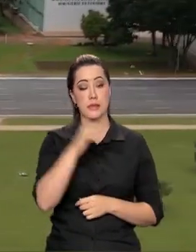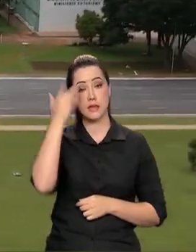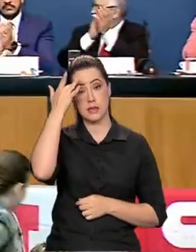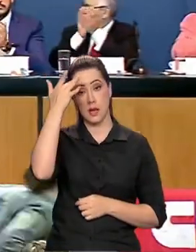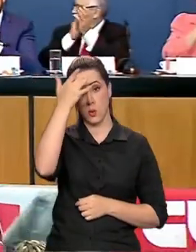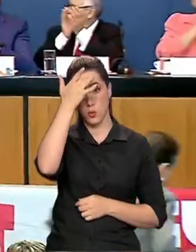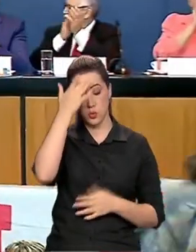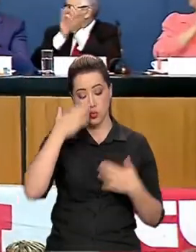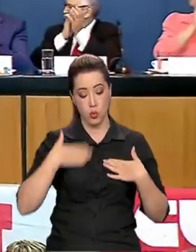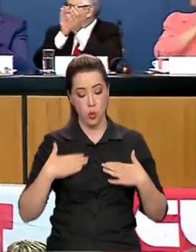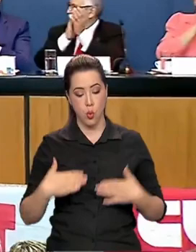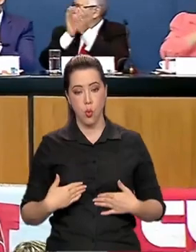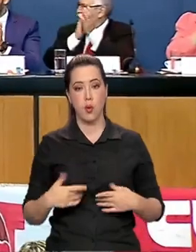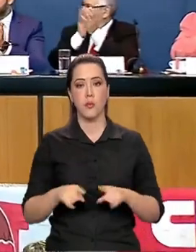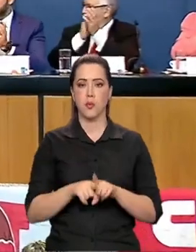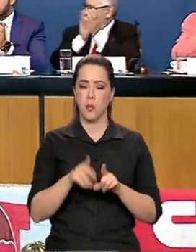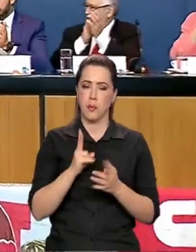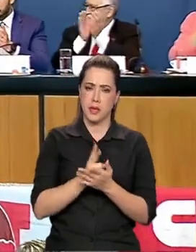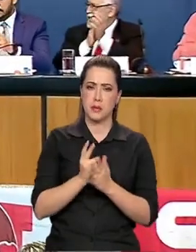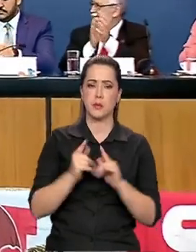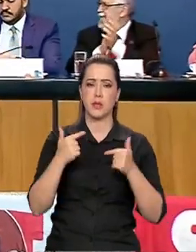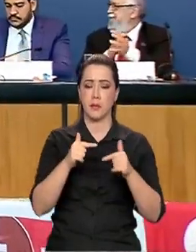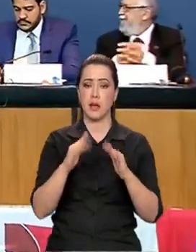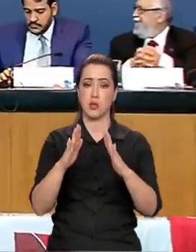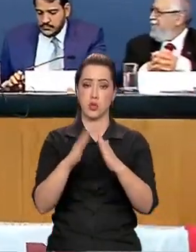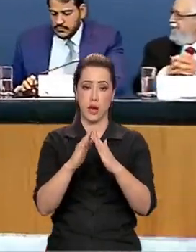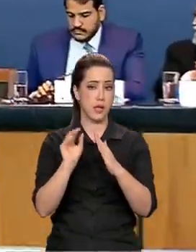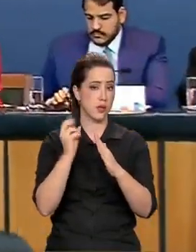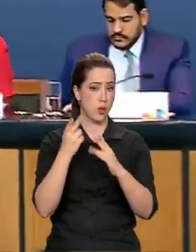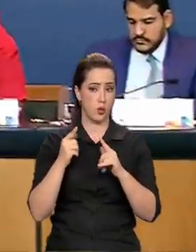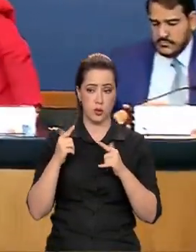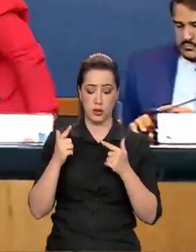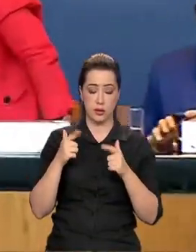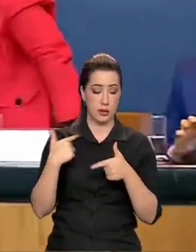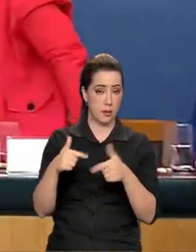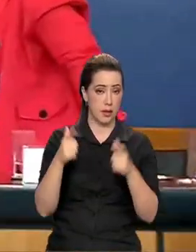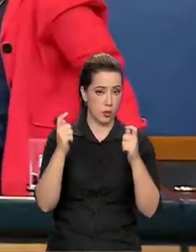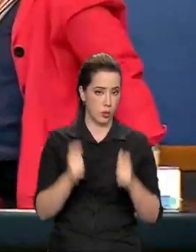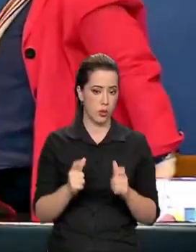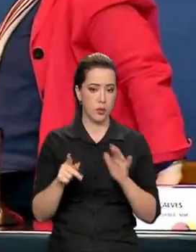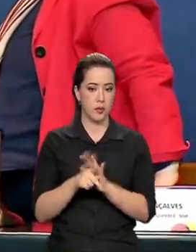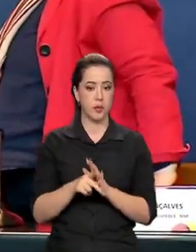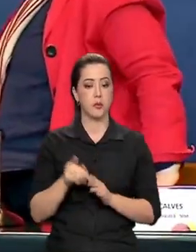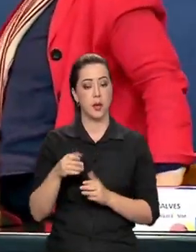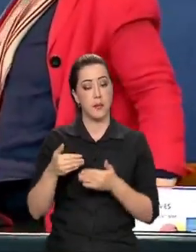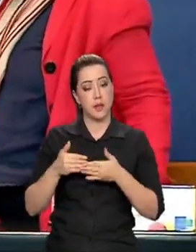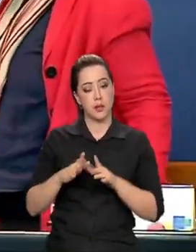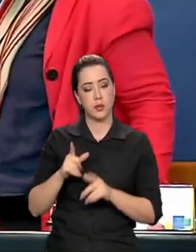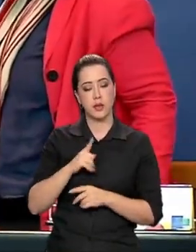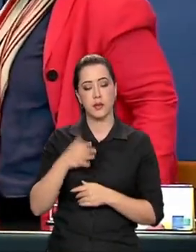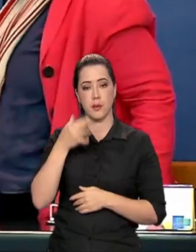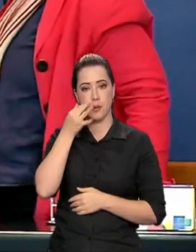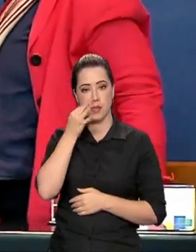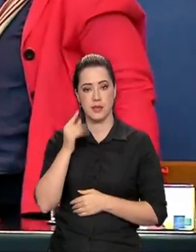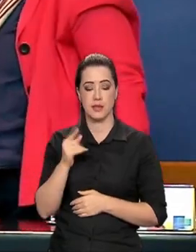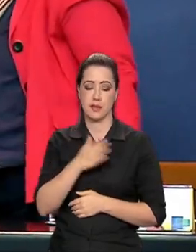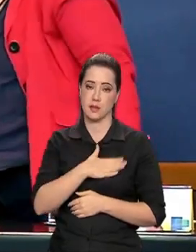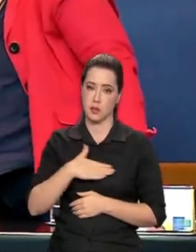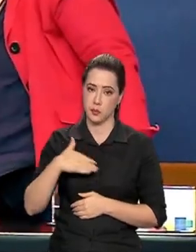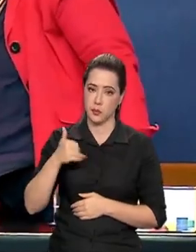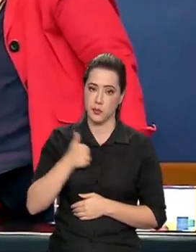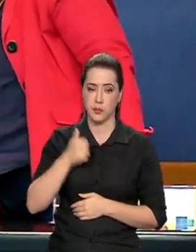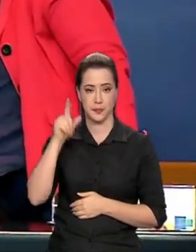remoto. A cerimônia, que marcou a abertura dos trabalhos do grupo nesta quinta-feira, contou com a presença da primeira-dama,